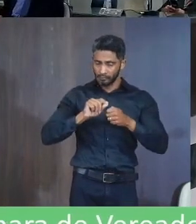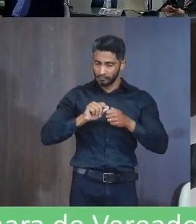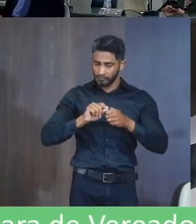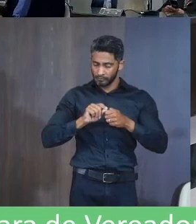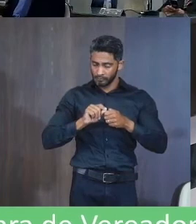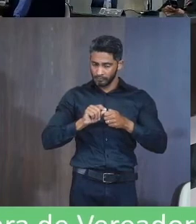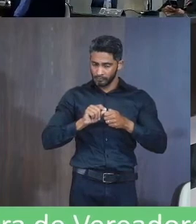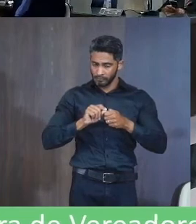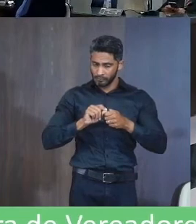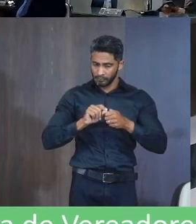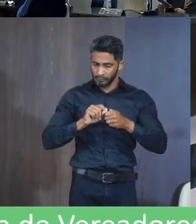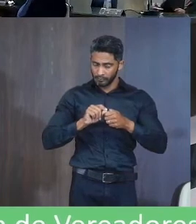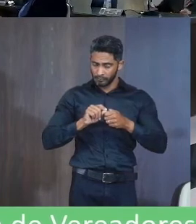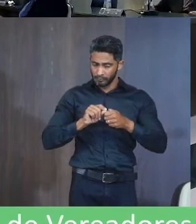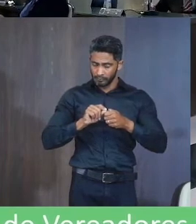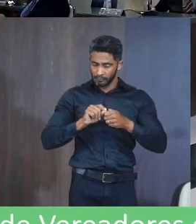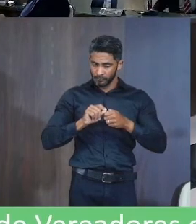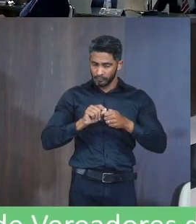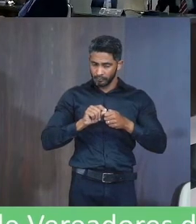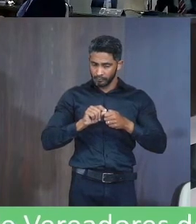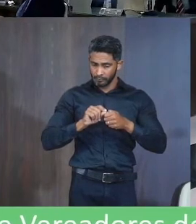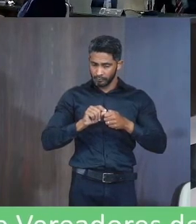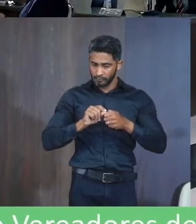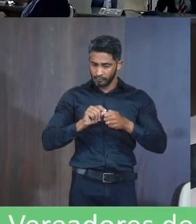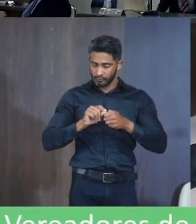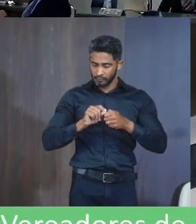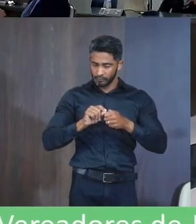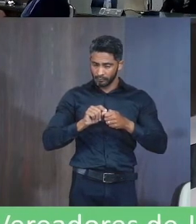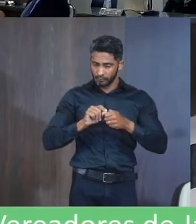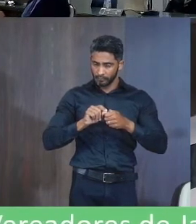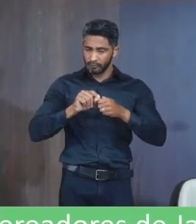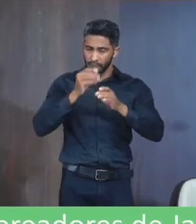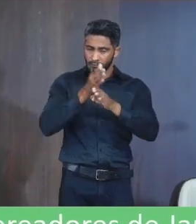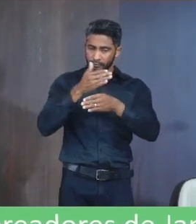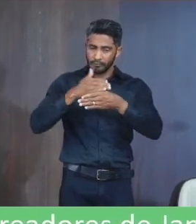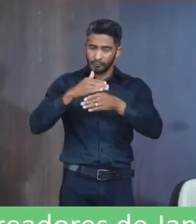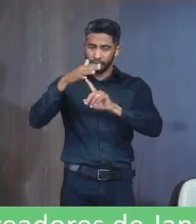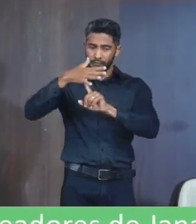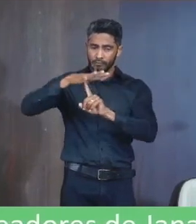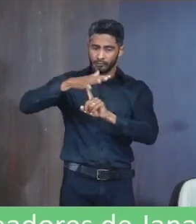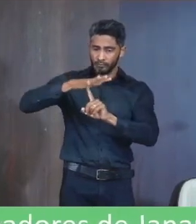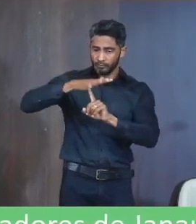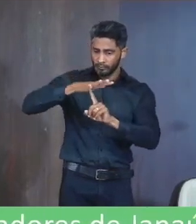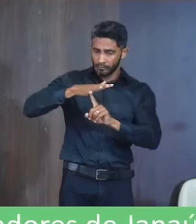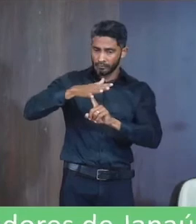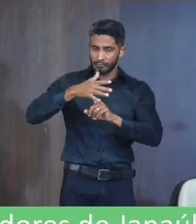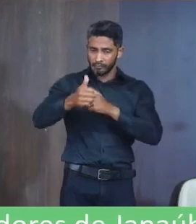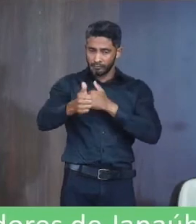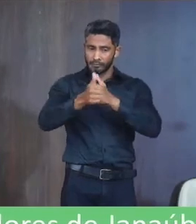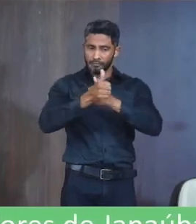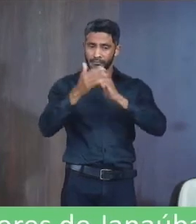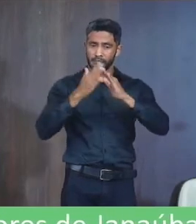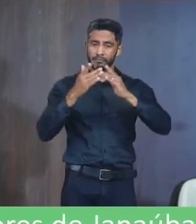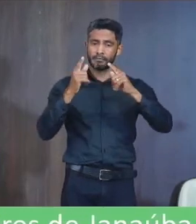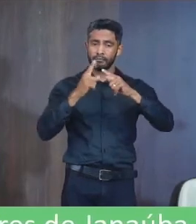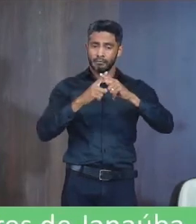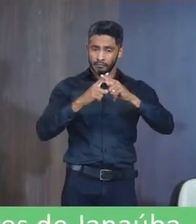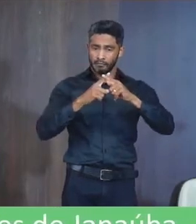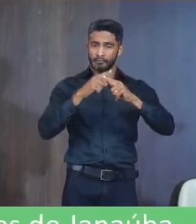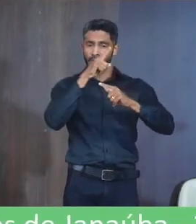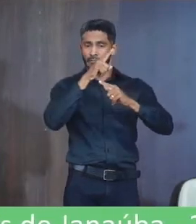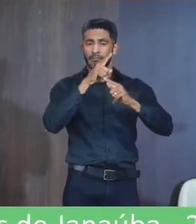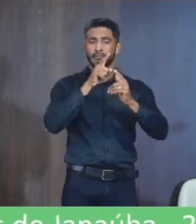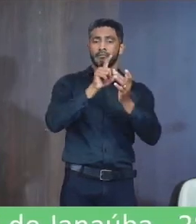Medida De interesse público Construção De uma praça Em frente A igreja Santo Antônio Localizada No bairro